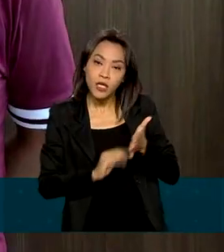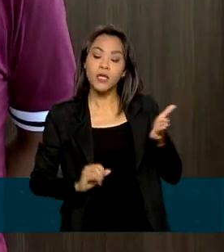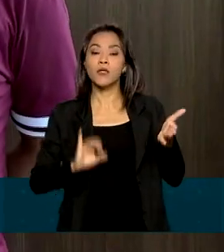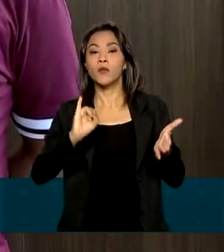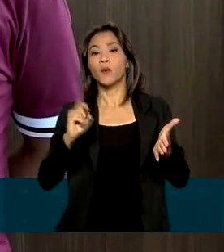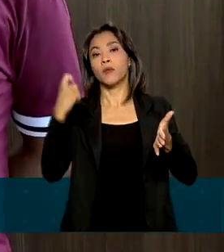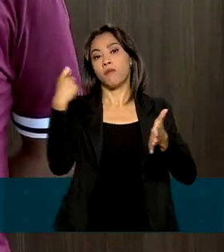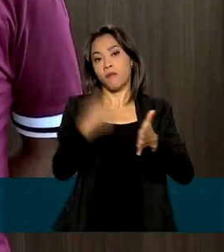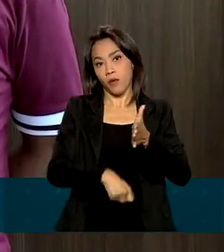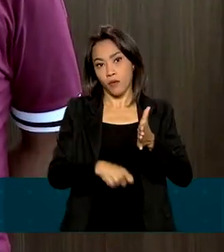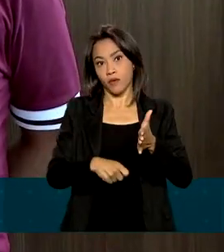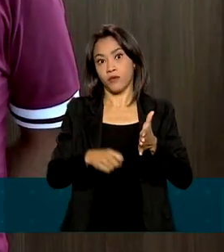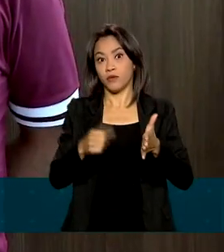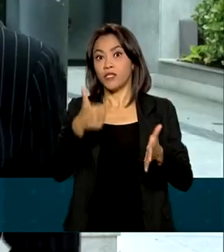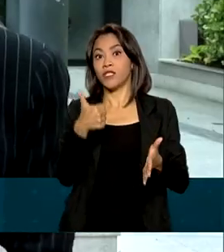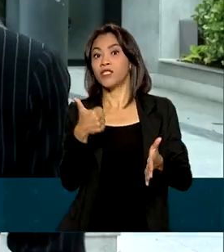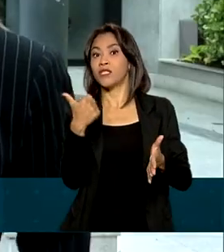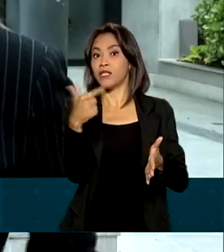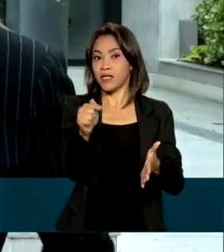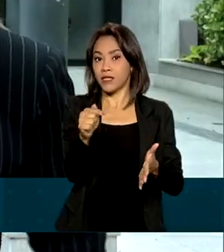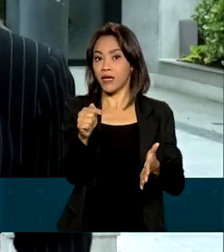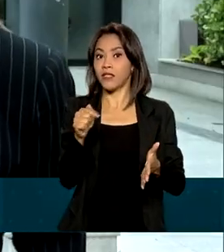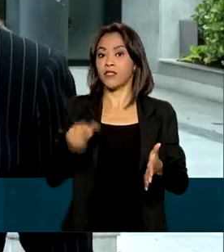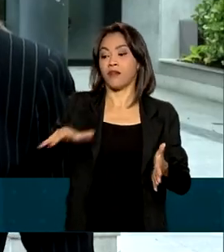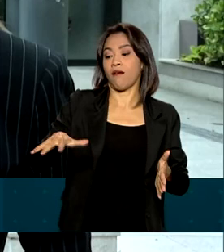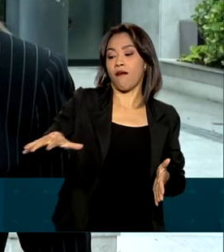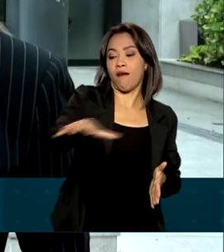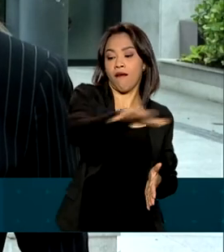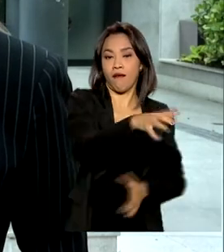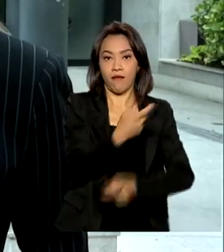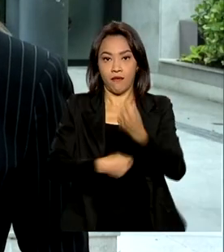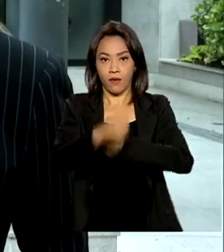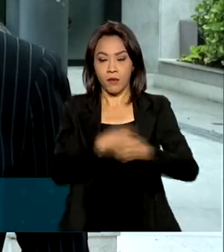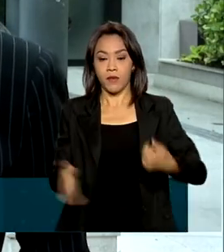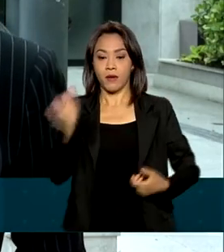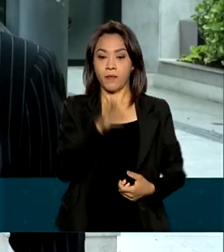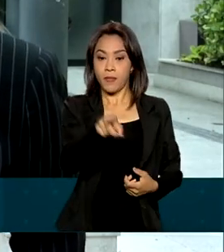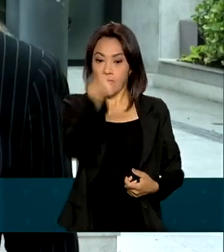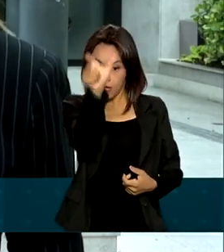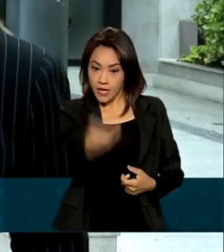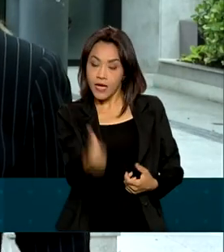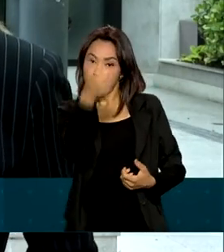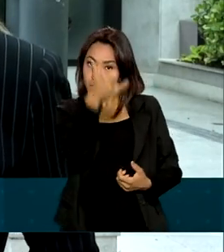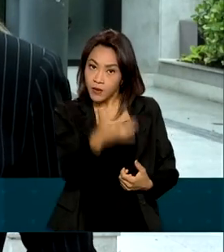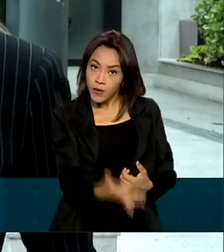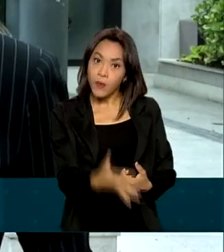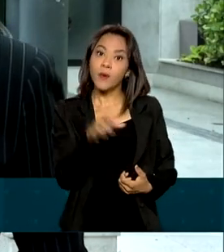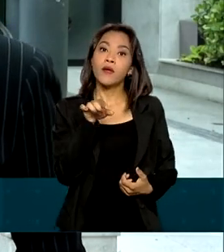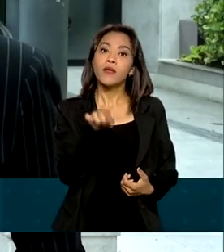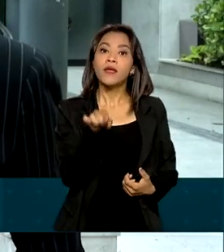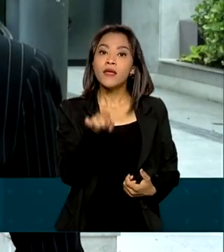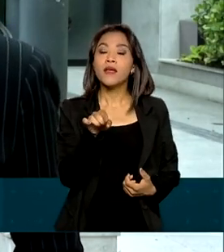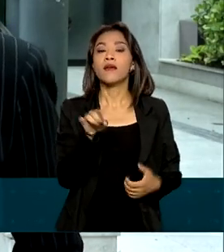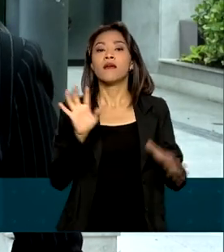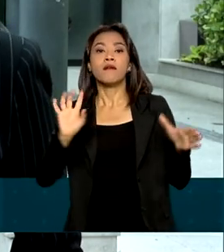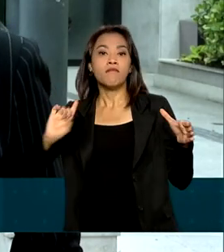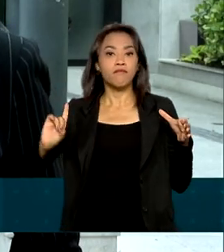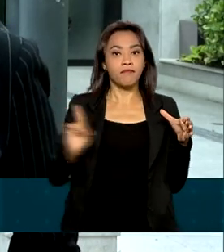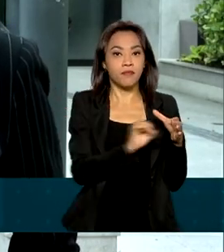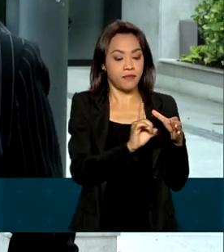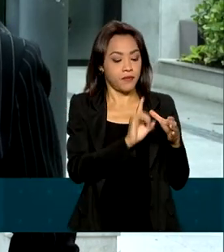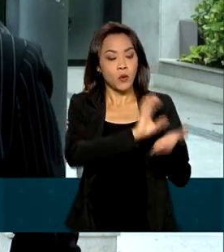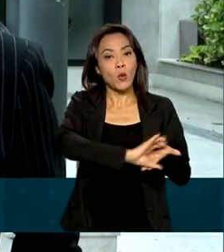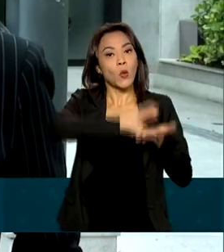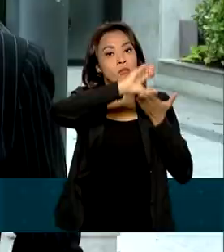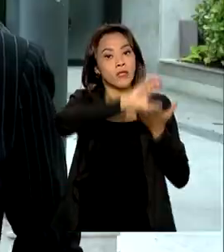17 setores da economia. Bolsonaro também ressaltou a entrada do Brasil como membro não permanente no Conselho de Segurança